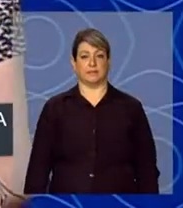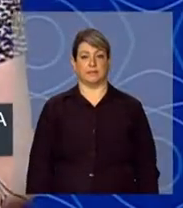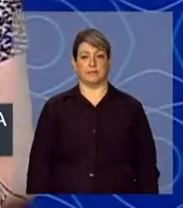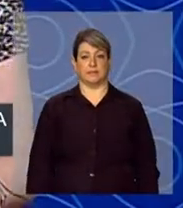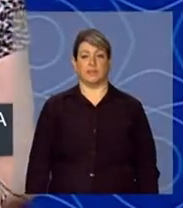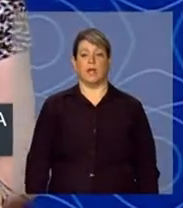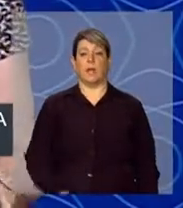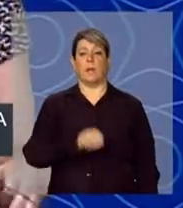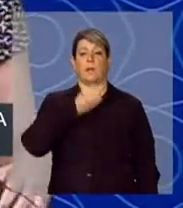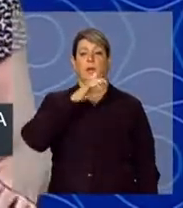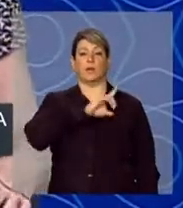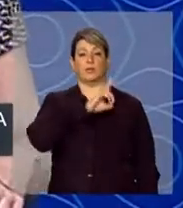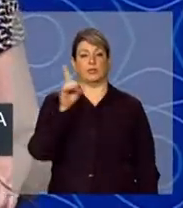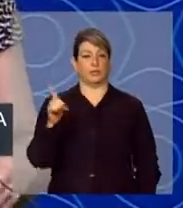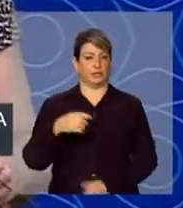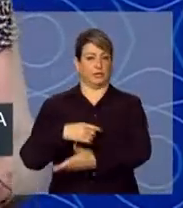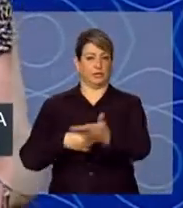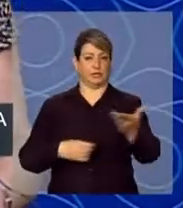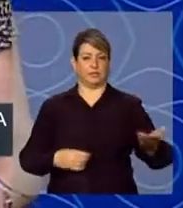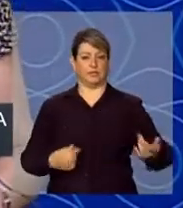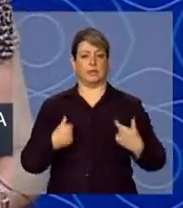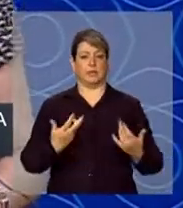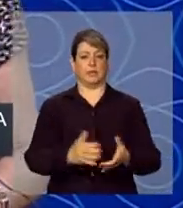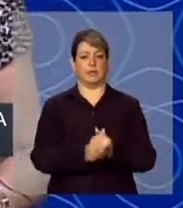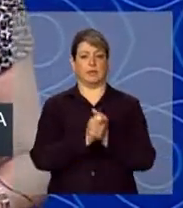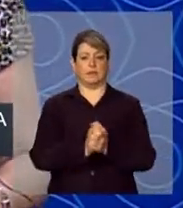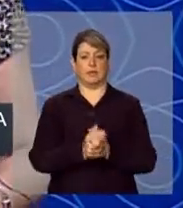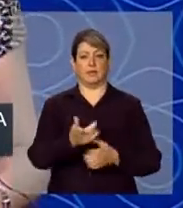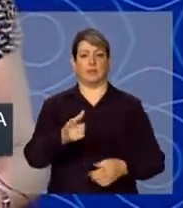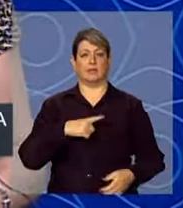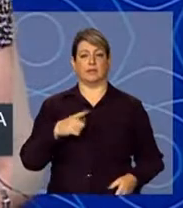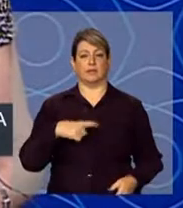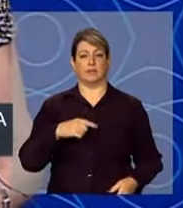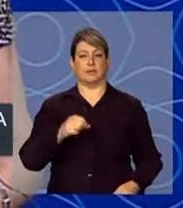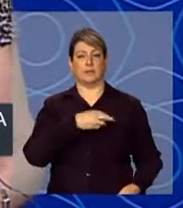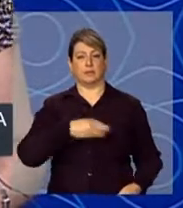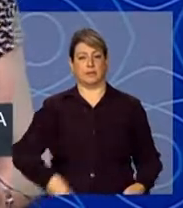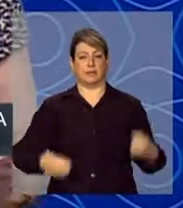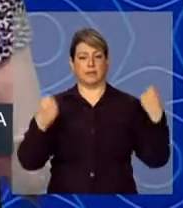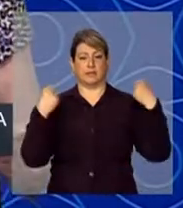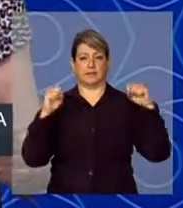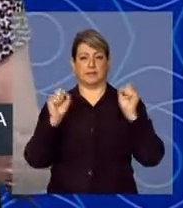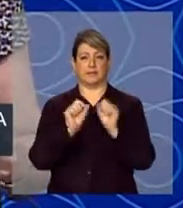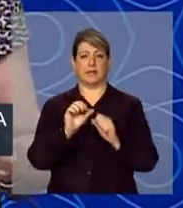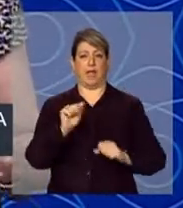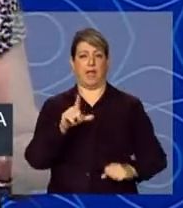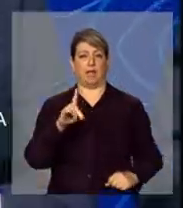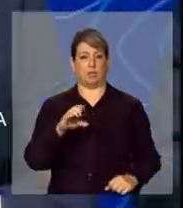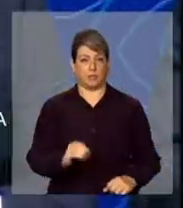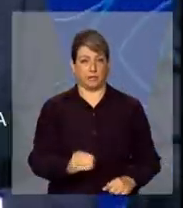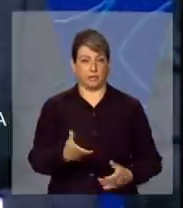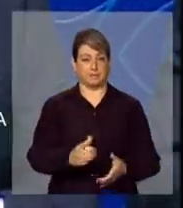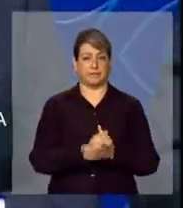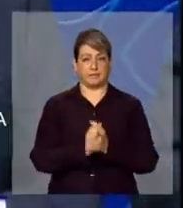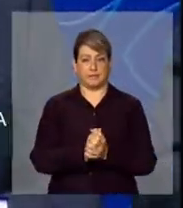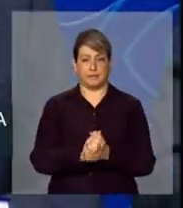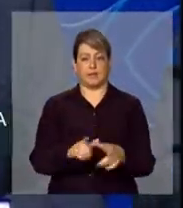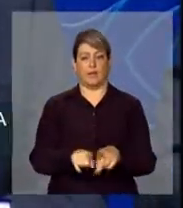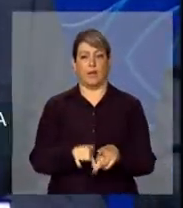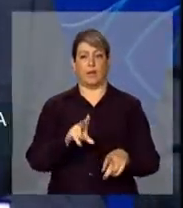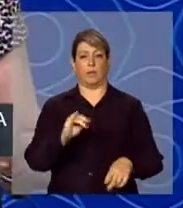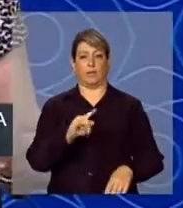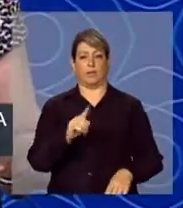Bom dia a todos. Quero saudar o ministro do Esporte, o Aldo Ribeiro, Luiz